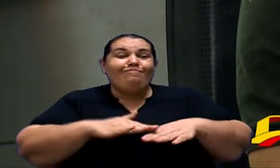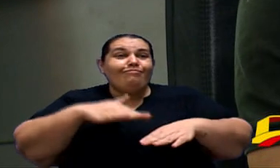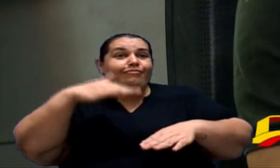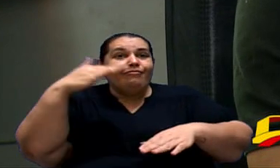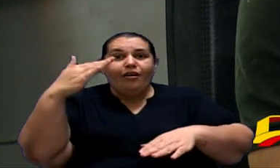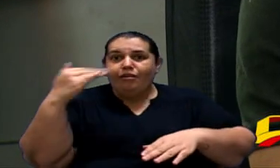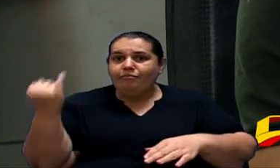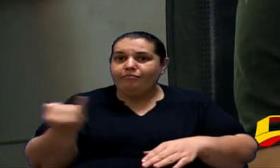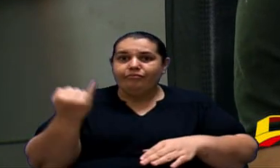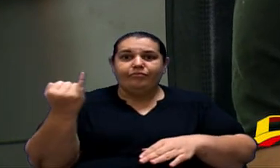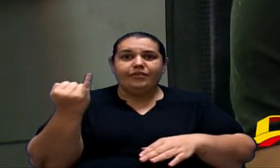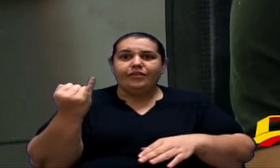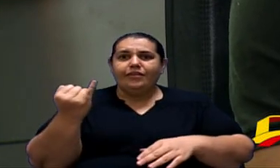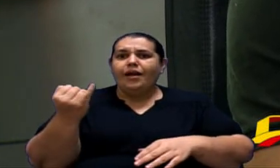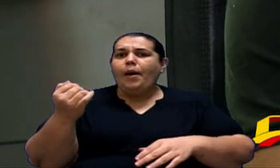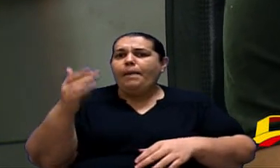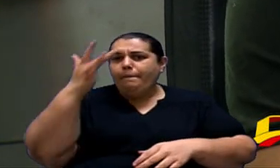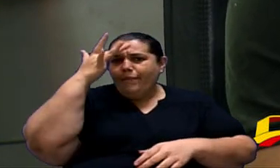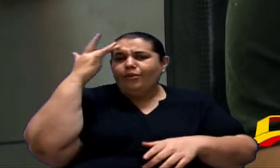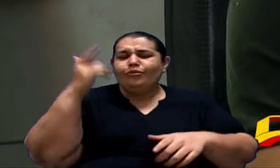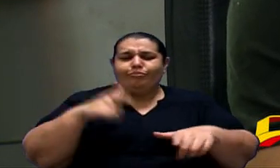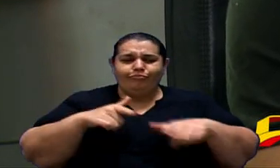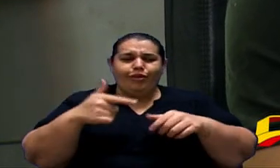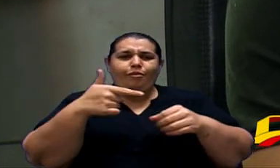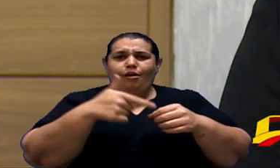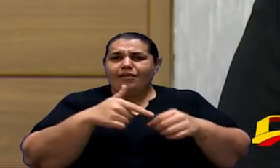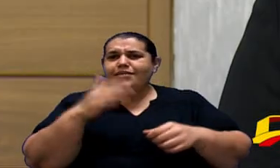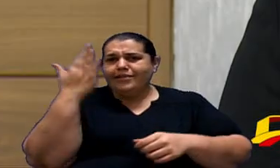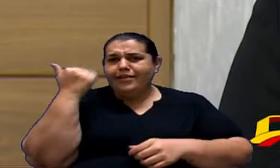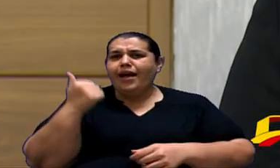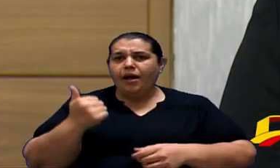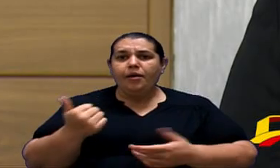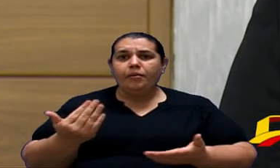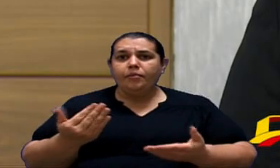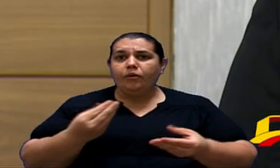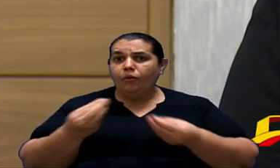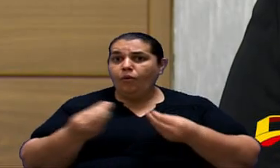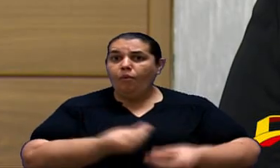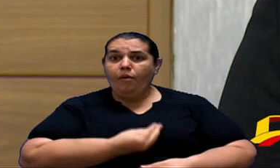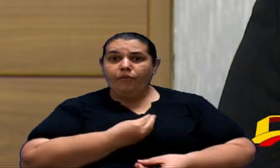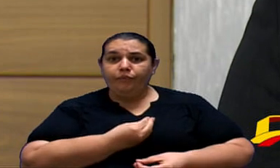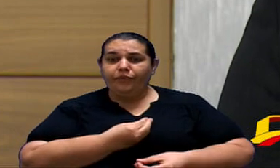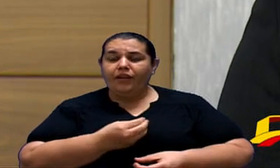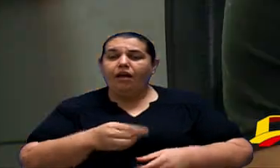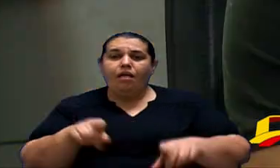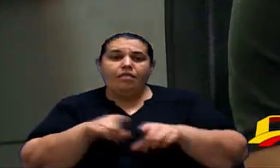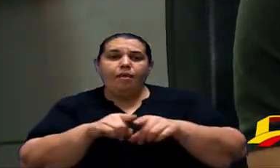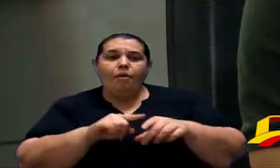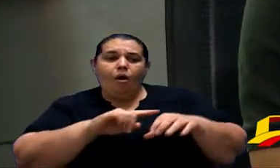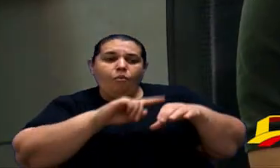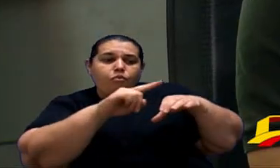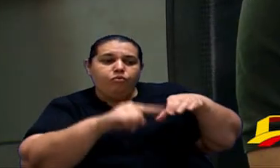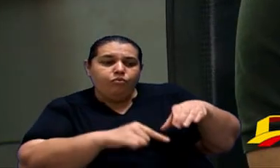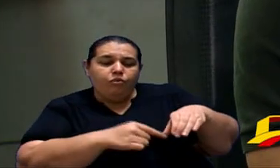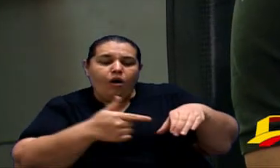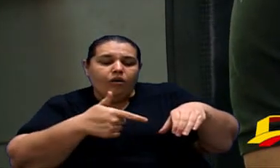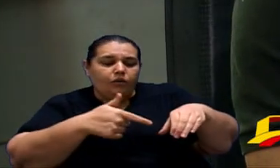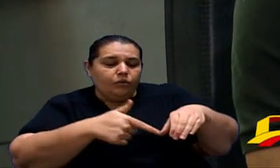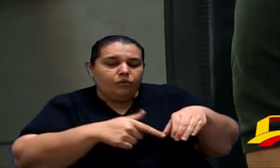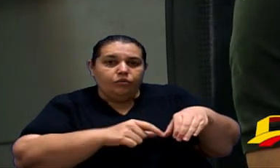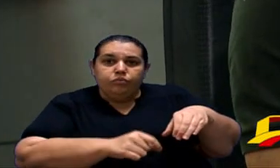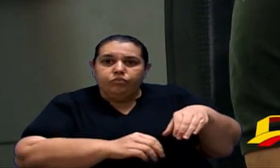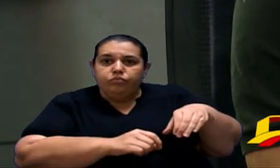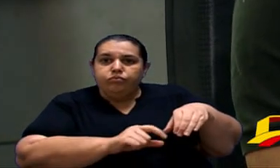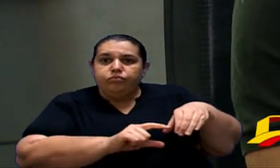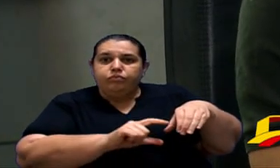muito além disso. Quem foi frentista sabe como é. Frentista enche o pneu do carro, ele troca óleo, ele